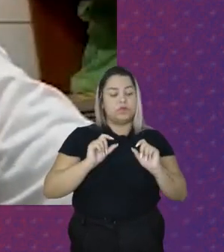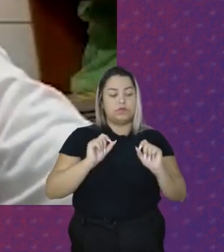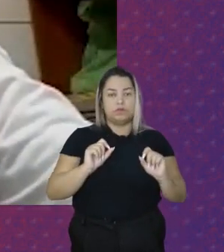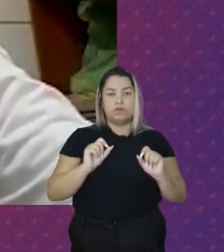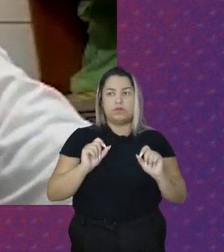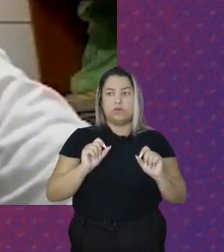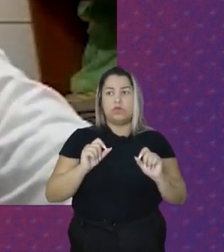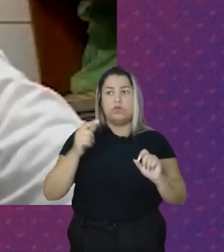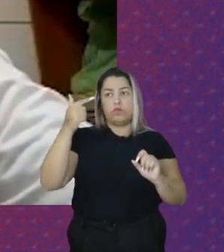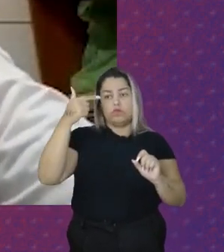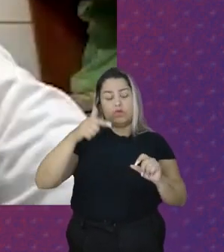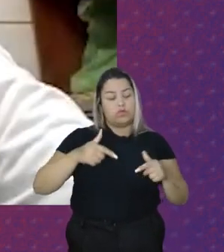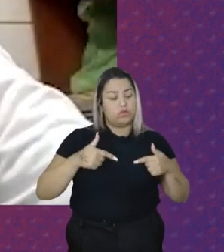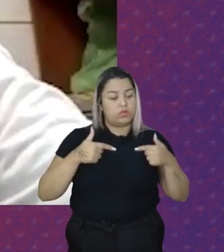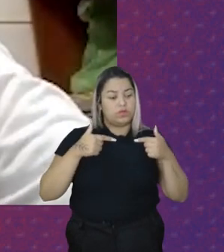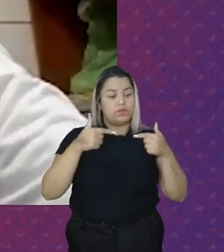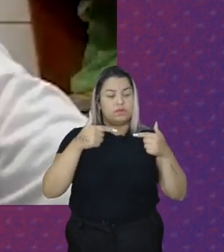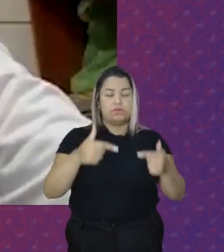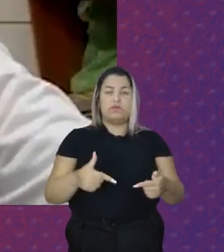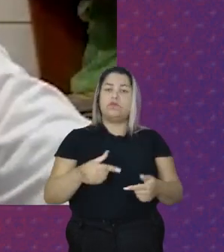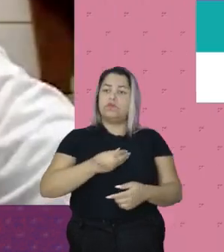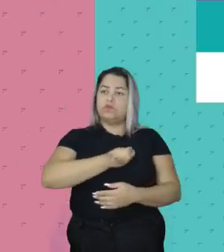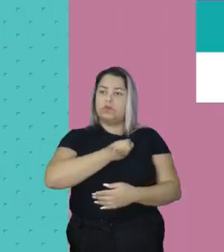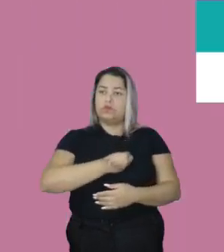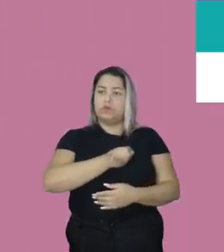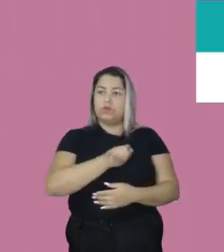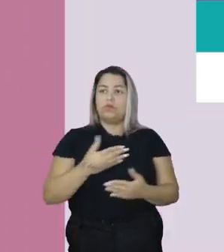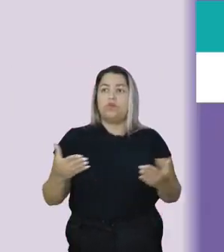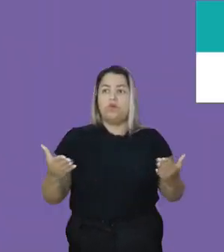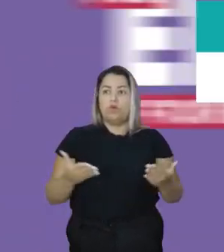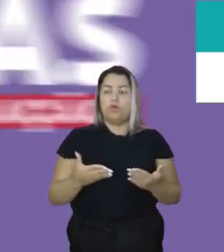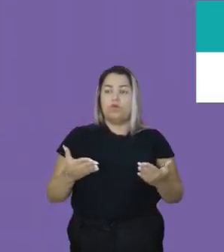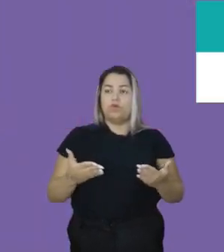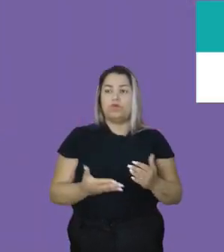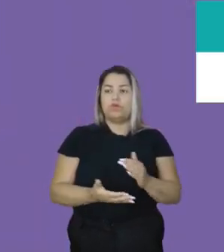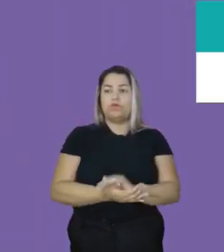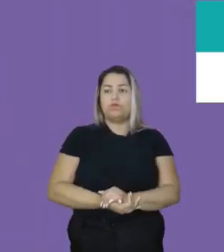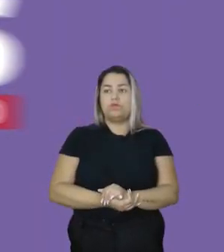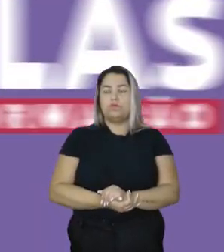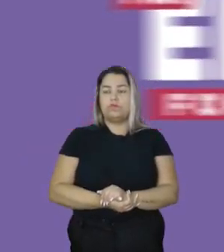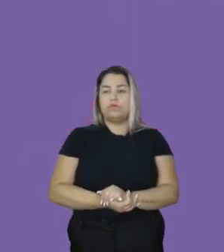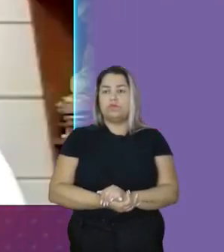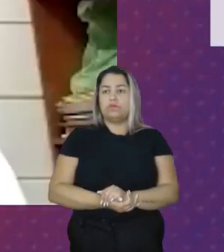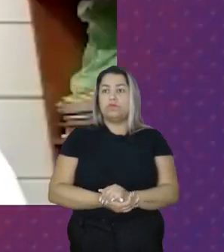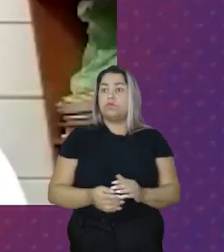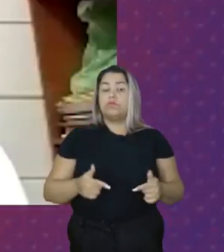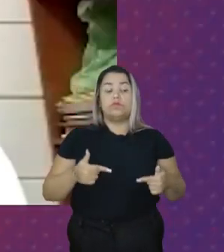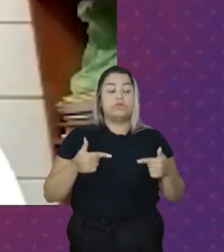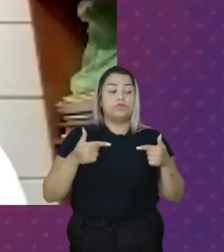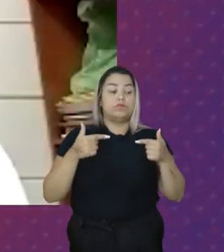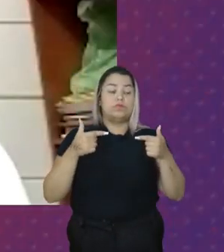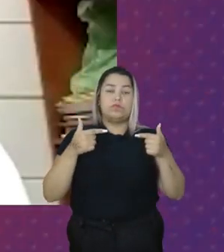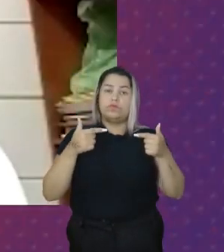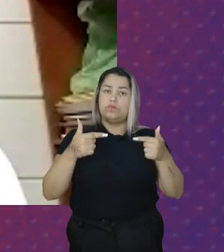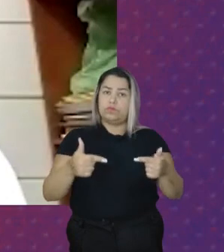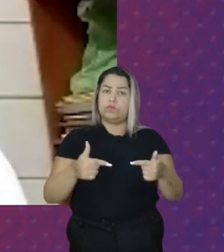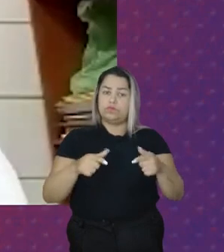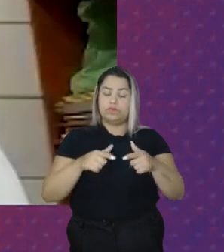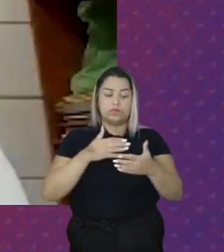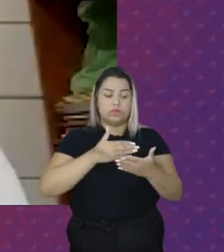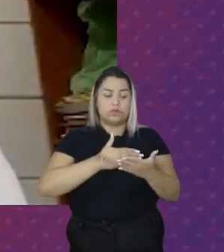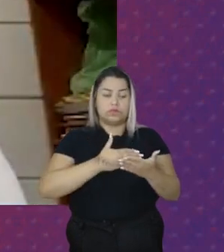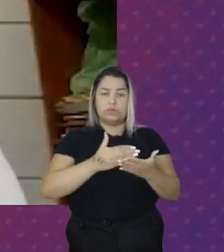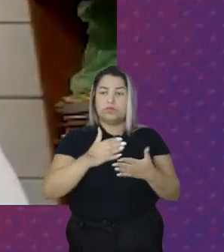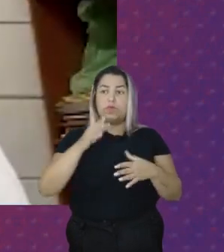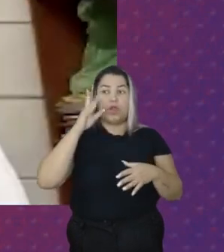Para um outro Desafio Que estou Até hoje A luta Iniciou Eu nem